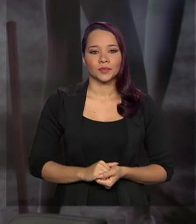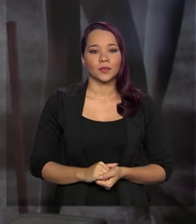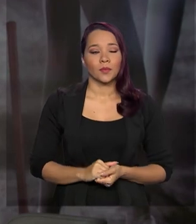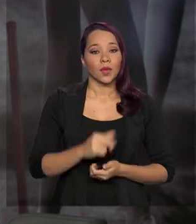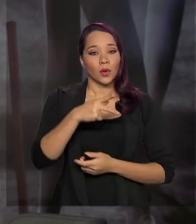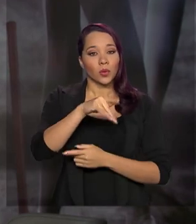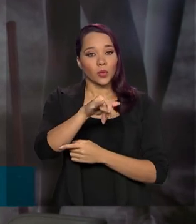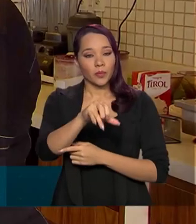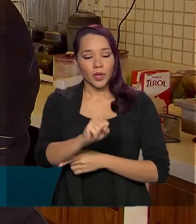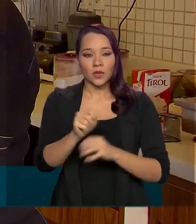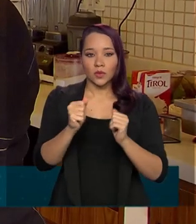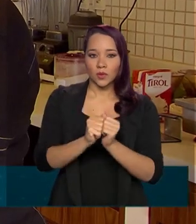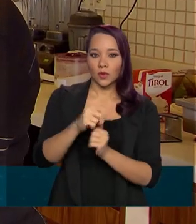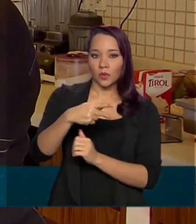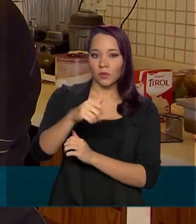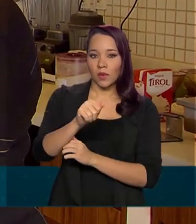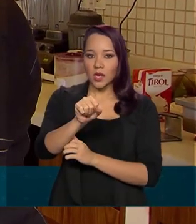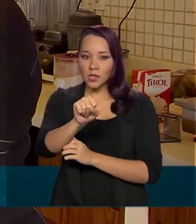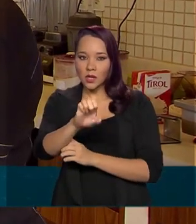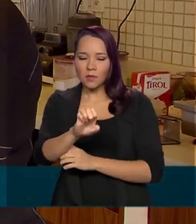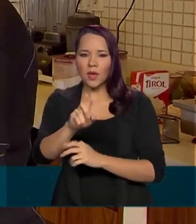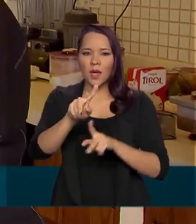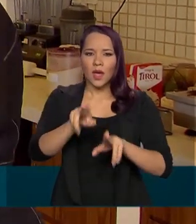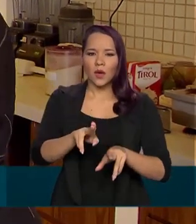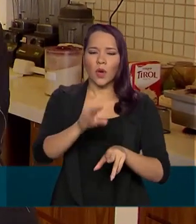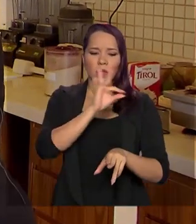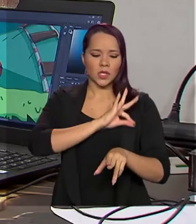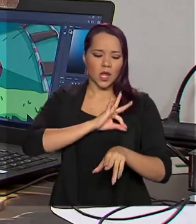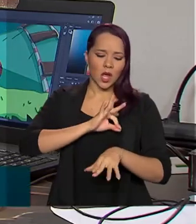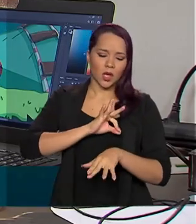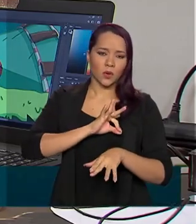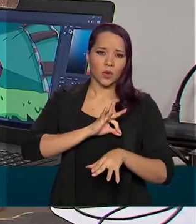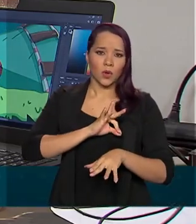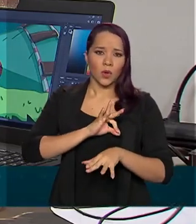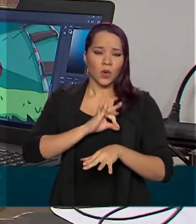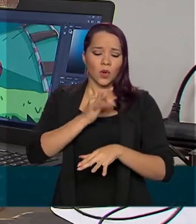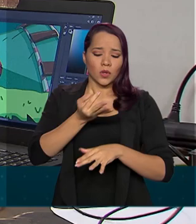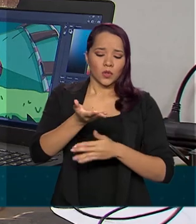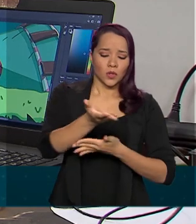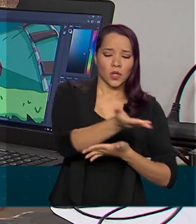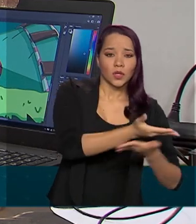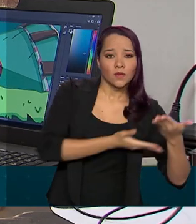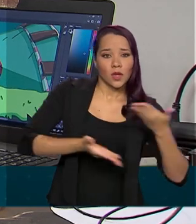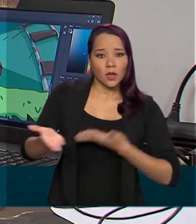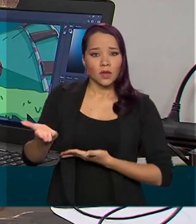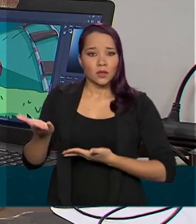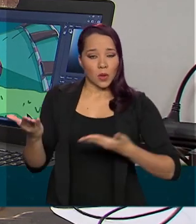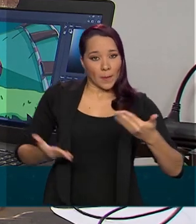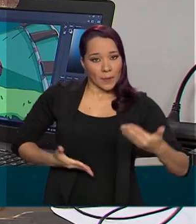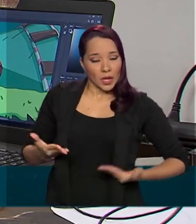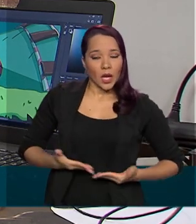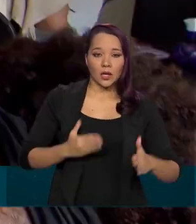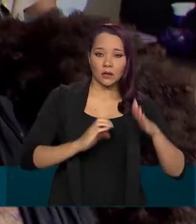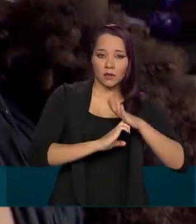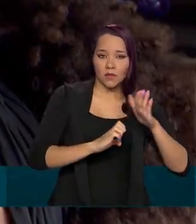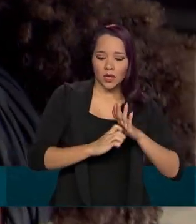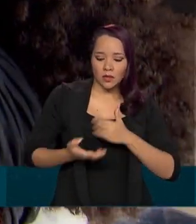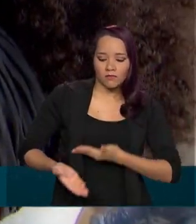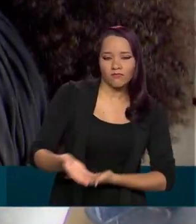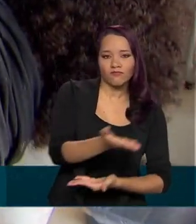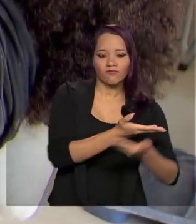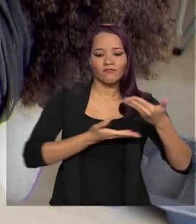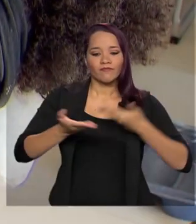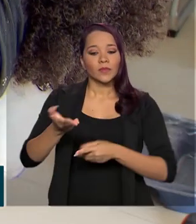PIS e o PASEP funcionam como uma transferência de renda do patrão para o trabalhador, que tem garantido o pagamento do